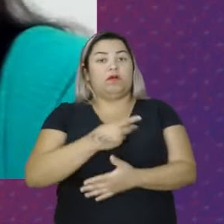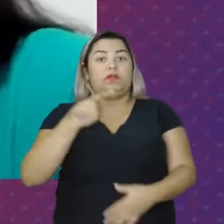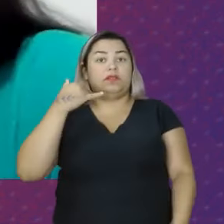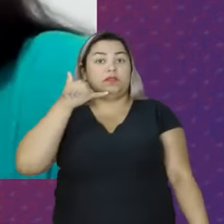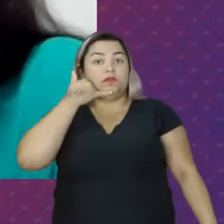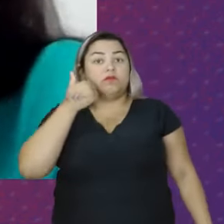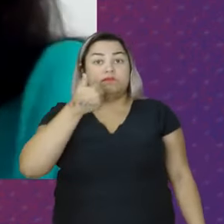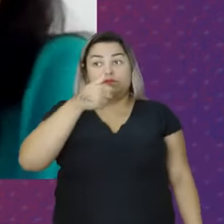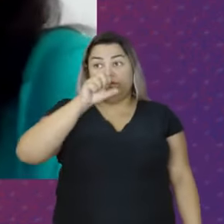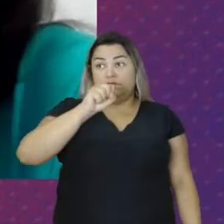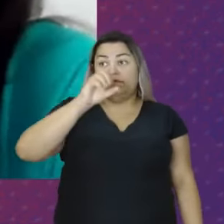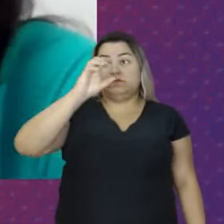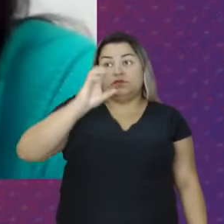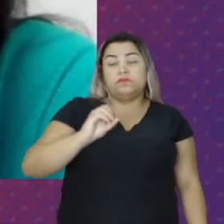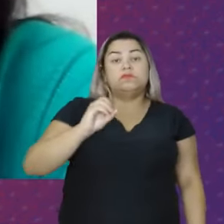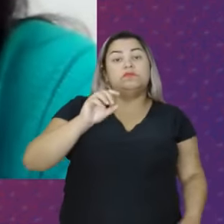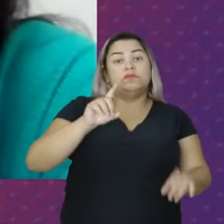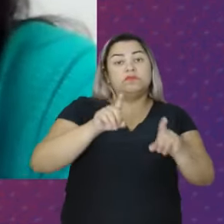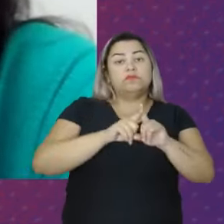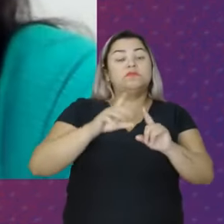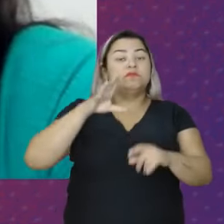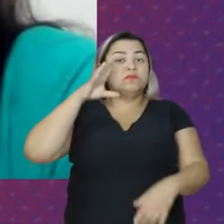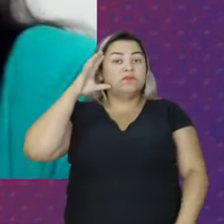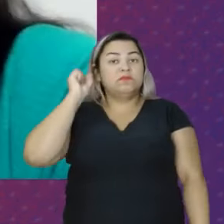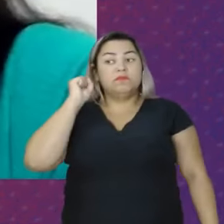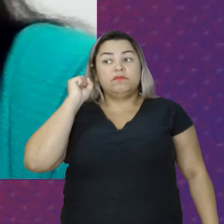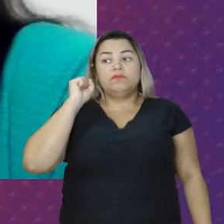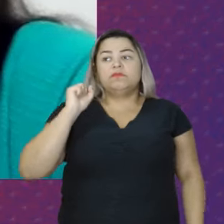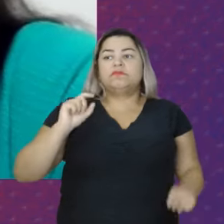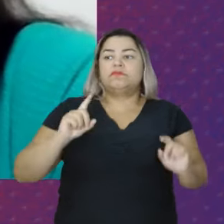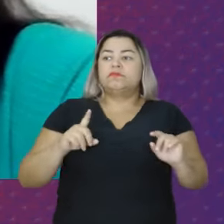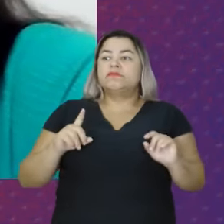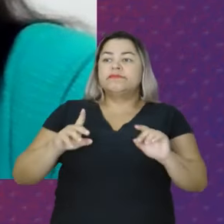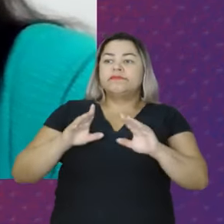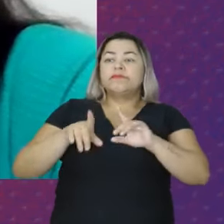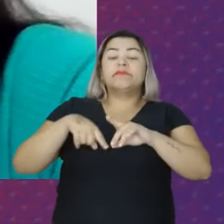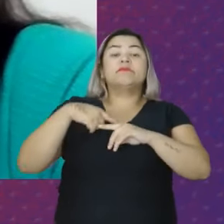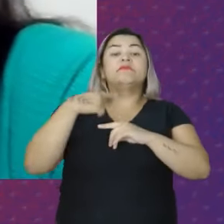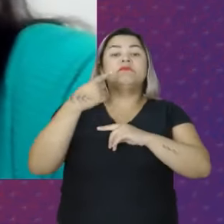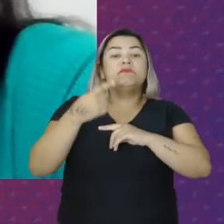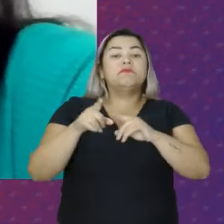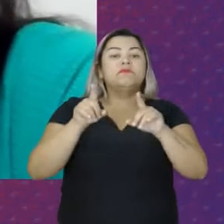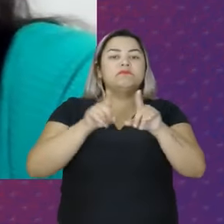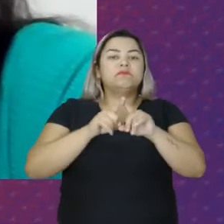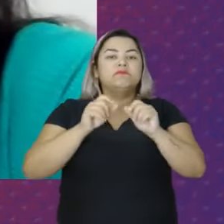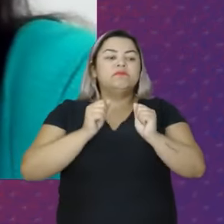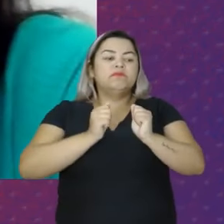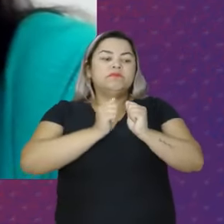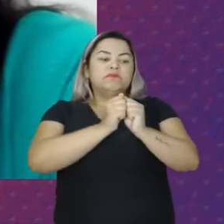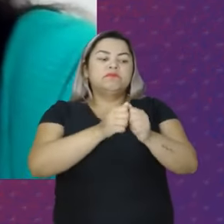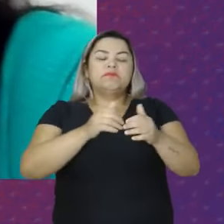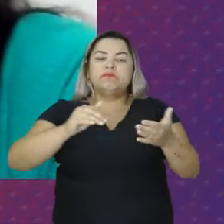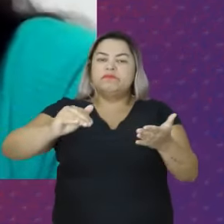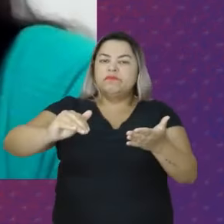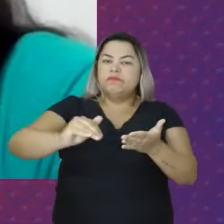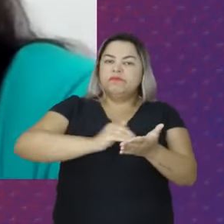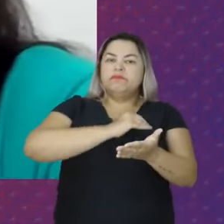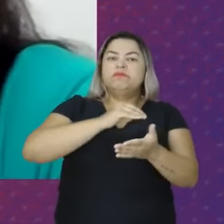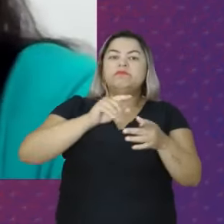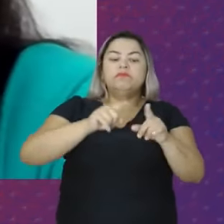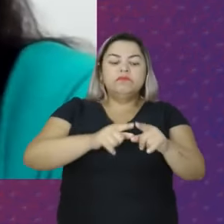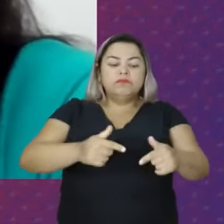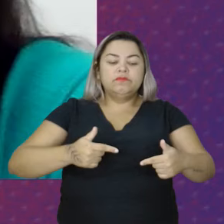Foi pensada No âmbito Da ouvidoria E mais tarde Também Conjunto Com a Secretaria De